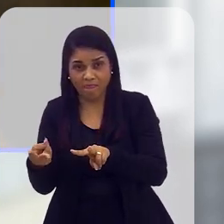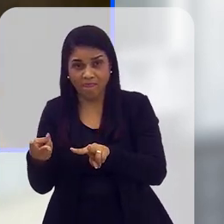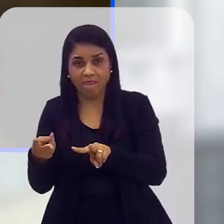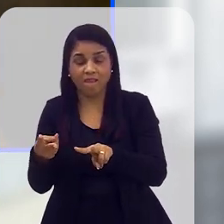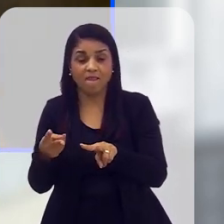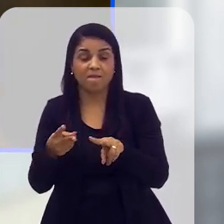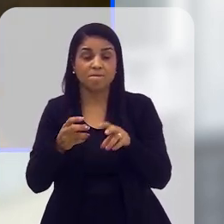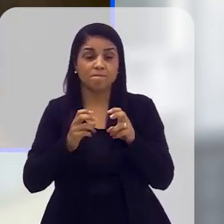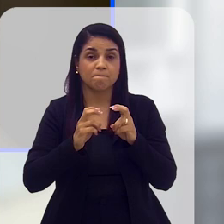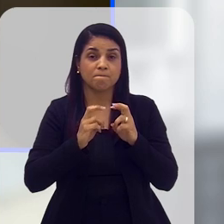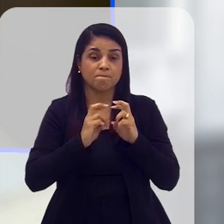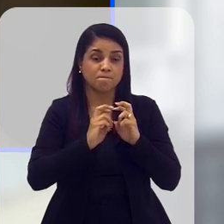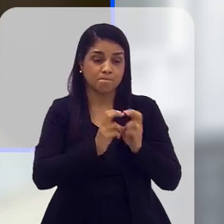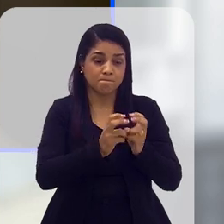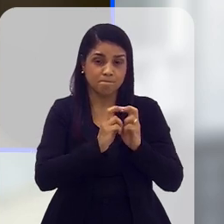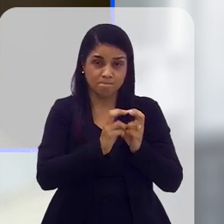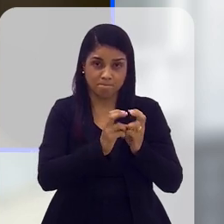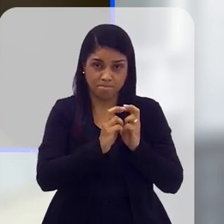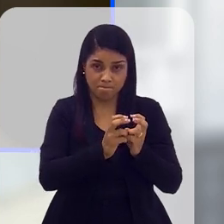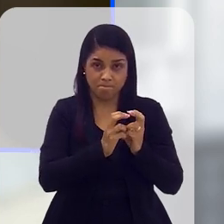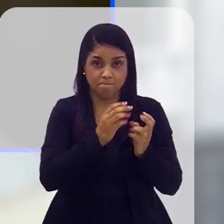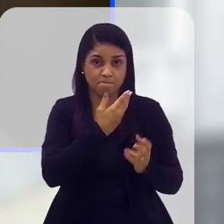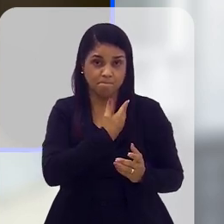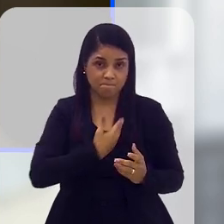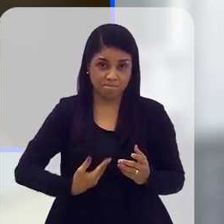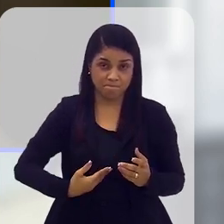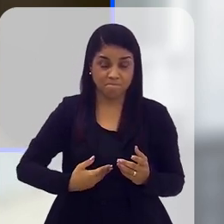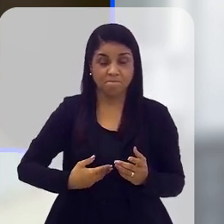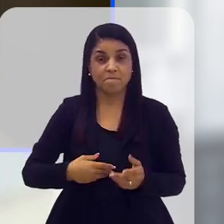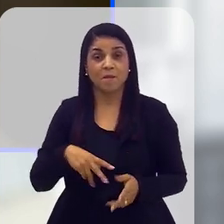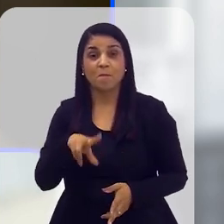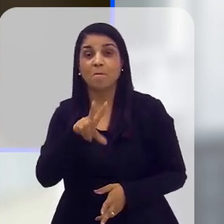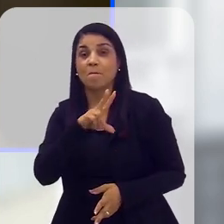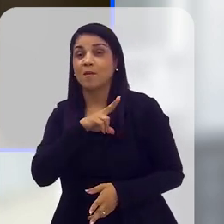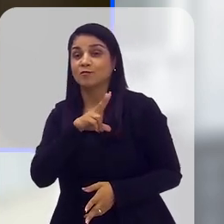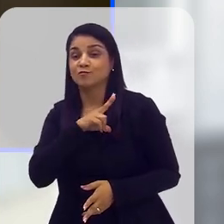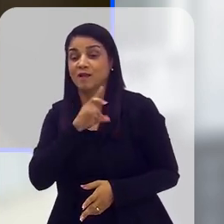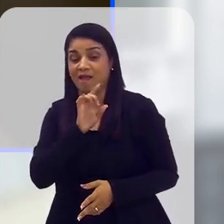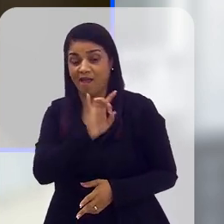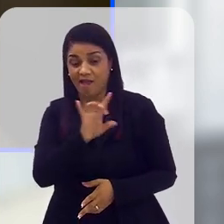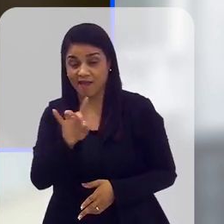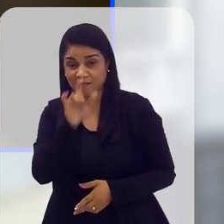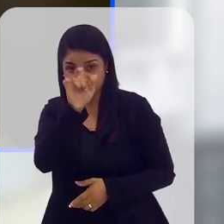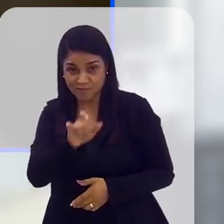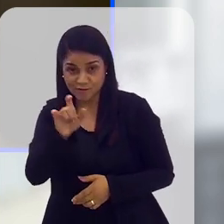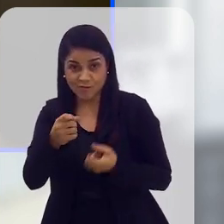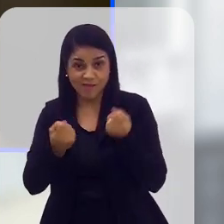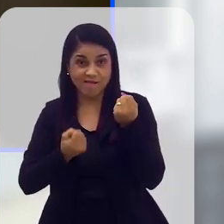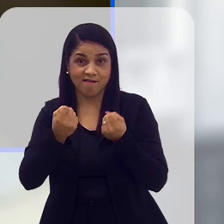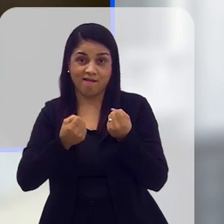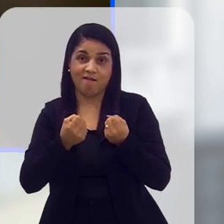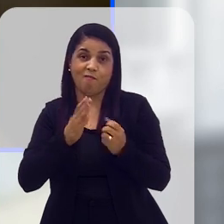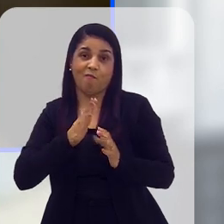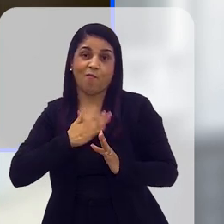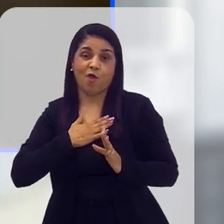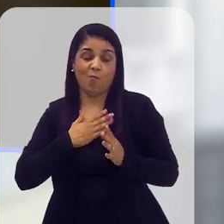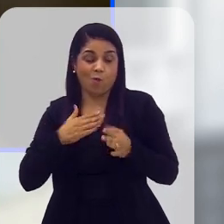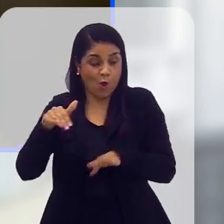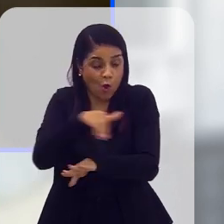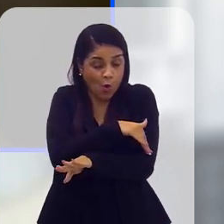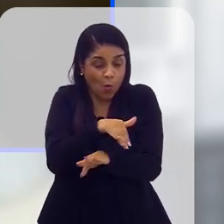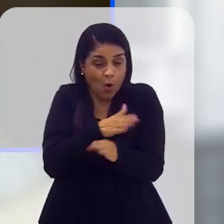pública para a mobilidade privada, né, particular. Cada uma pessoa dirige um carro numa